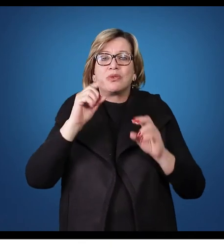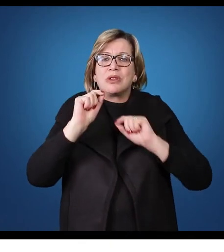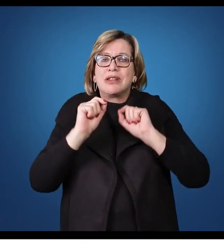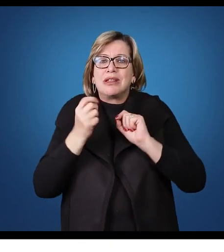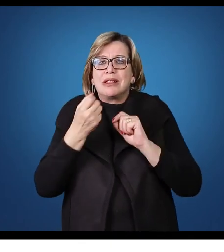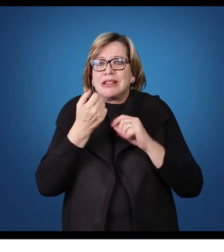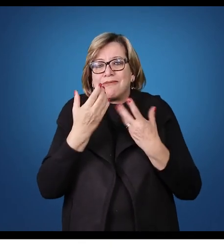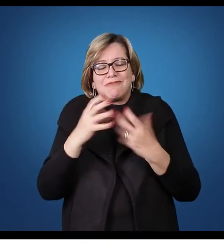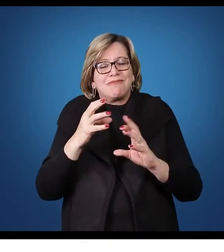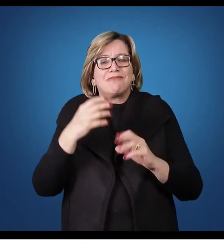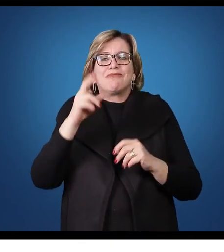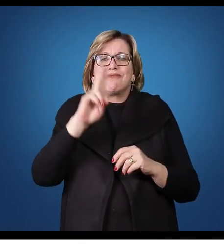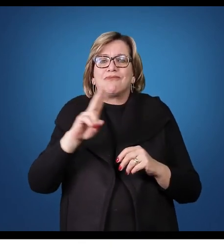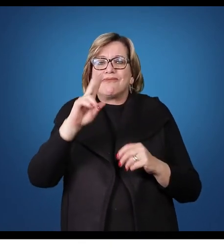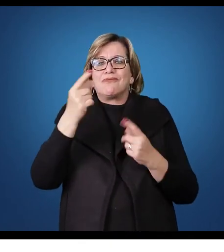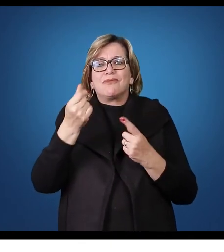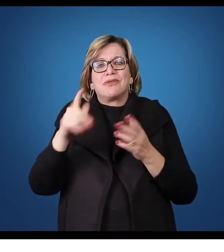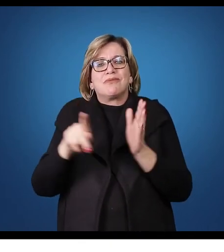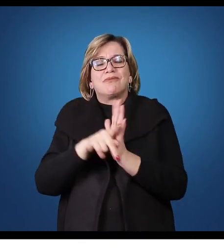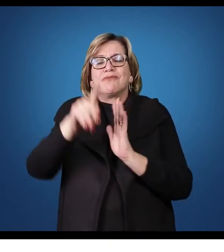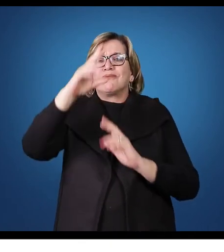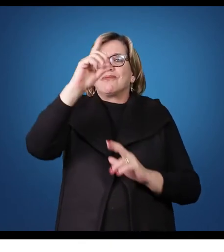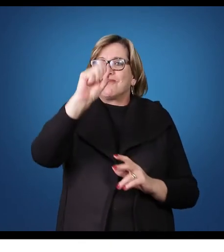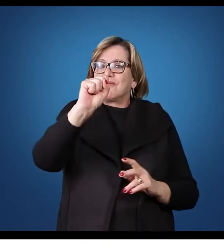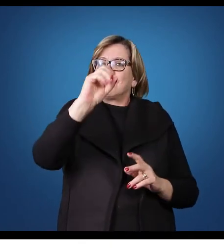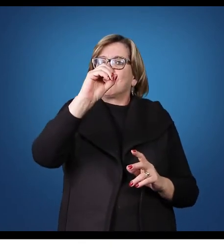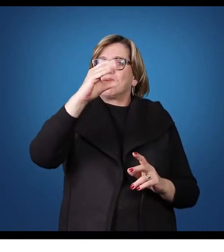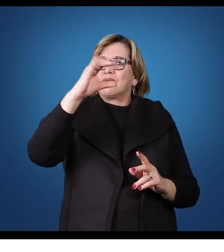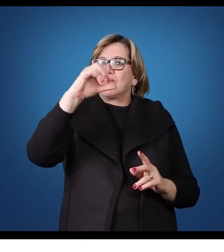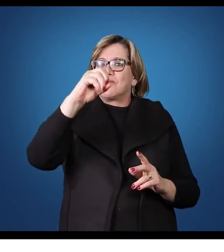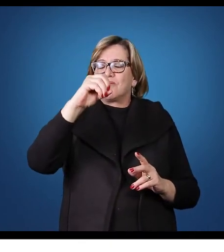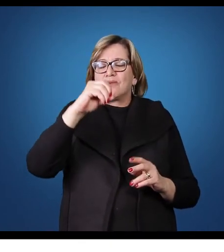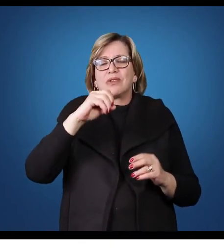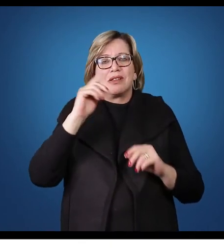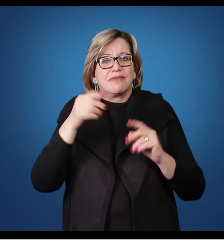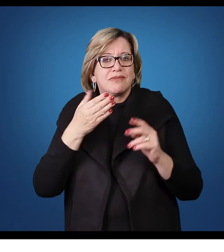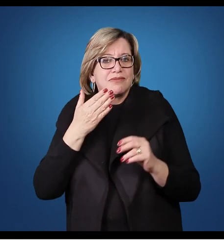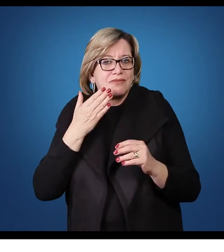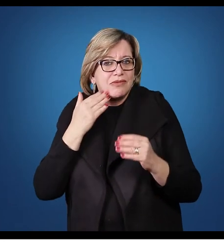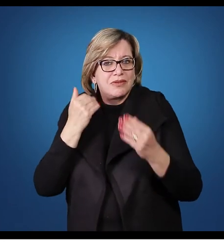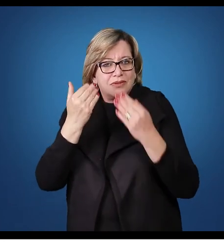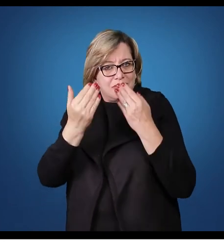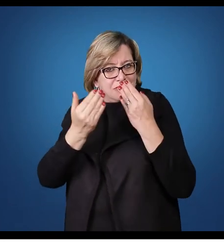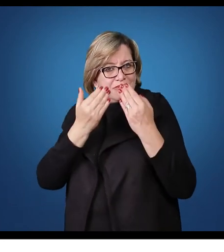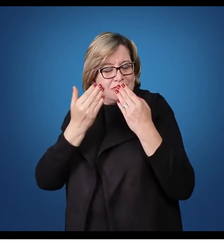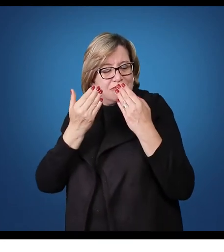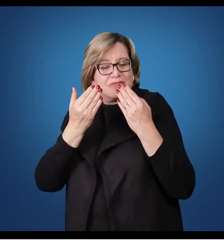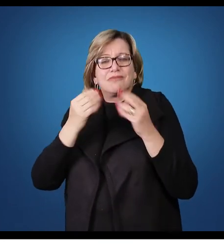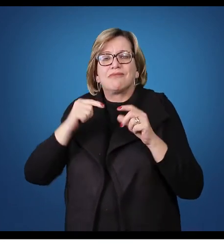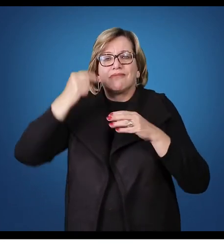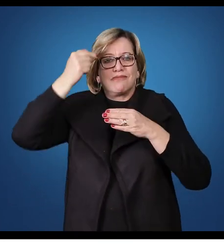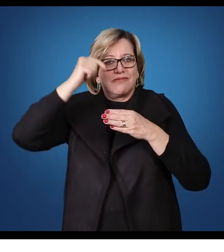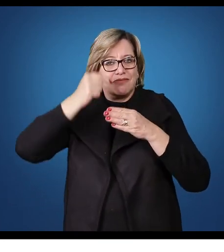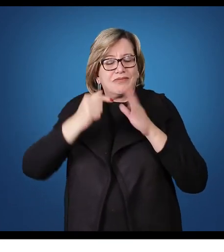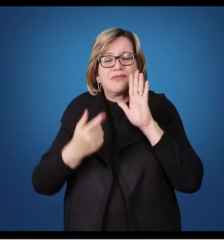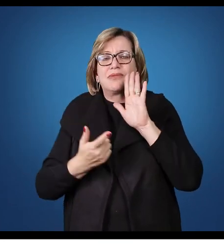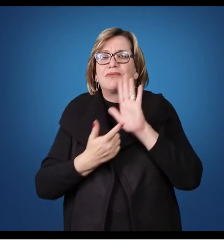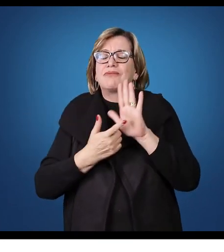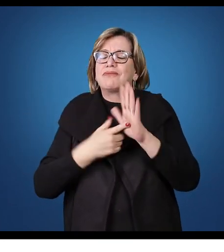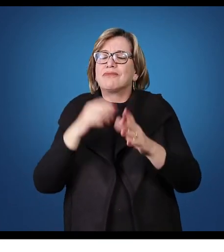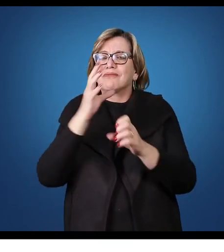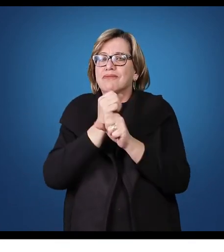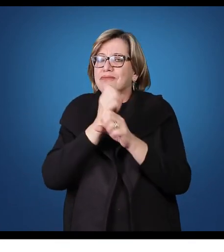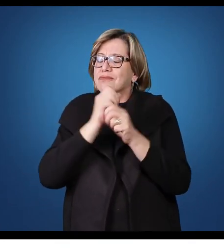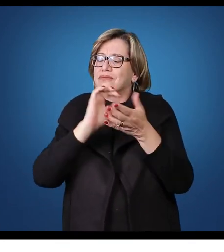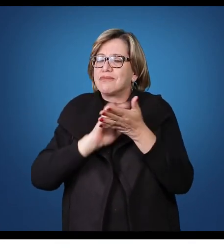abordagem, uma análise mais avançada das demonstrações contábeis.